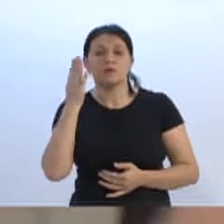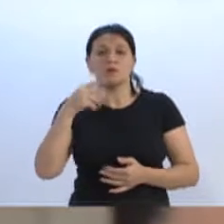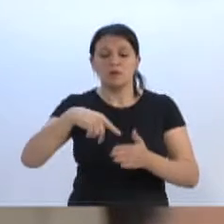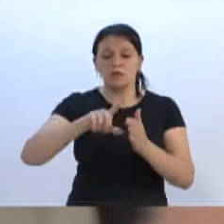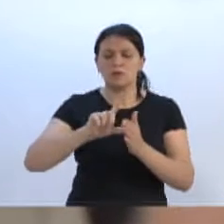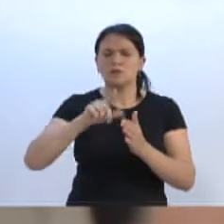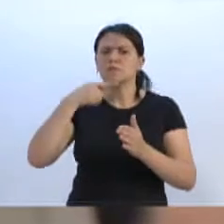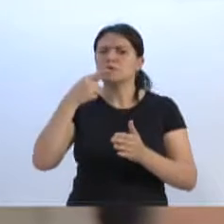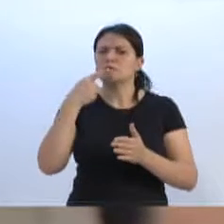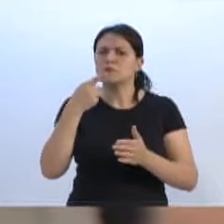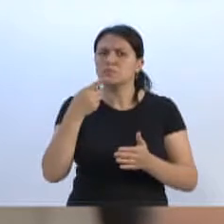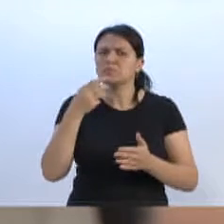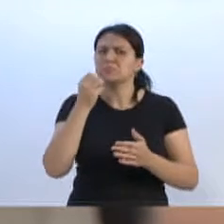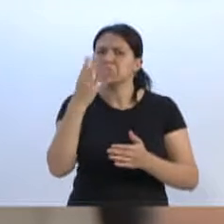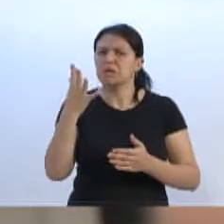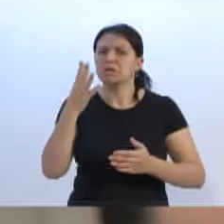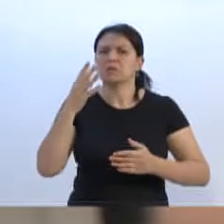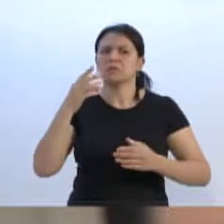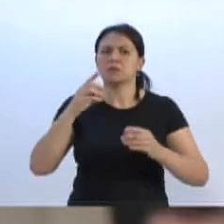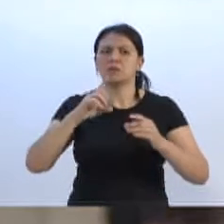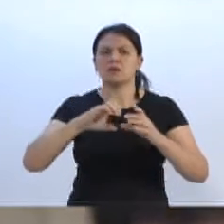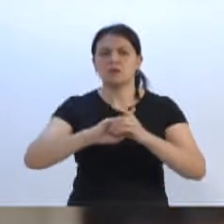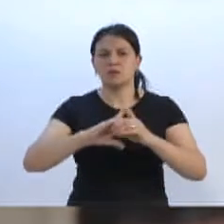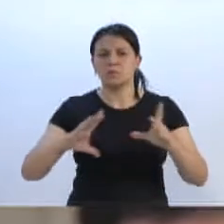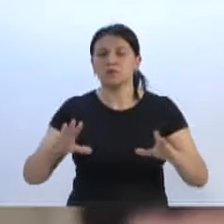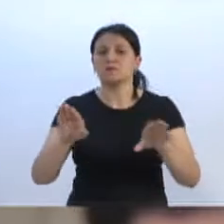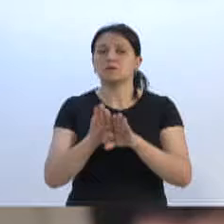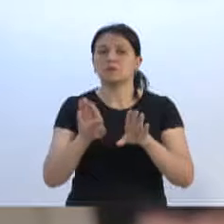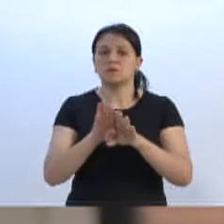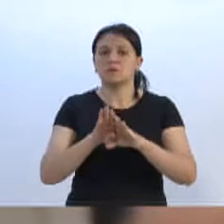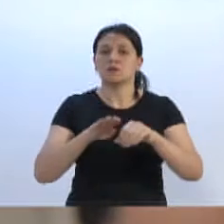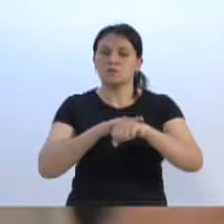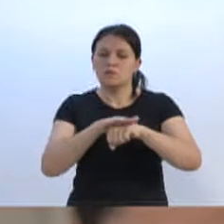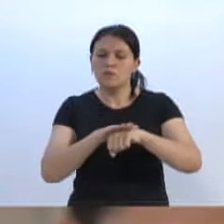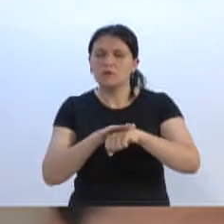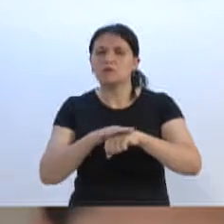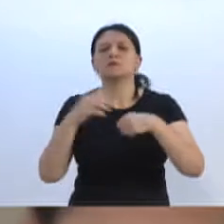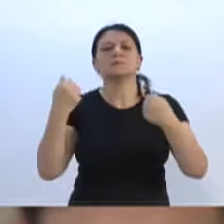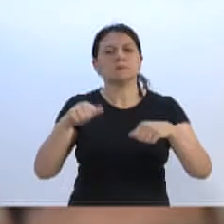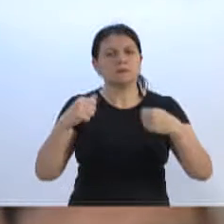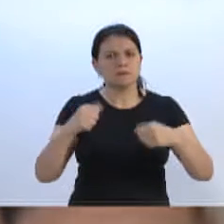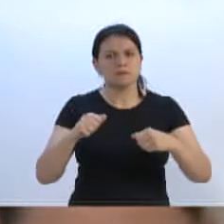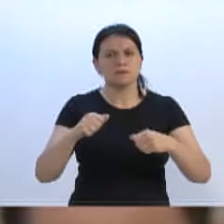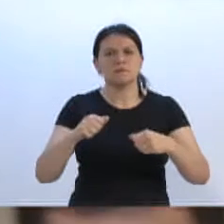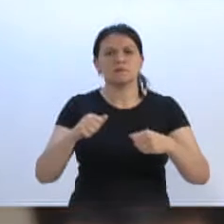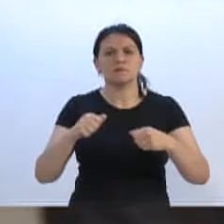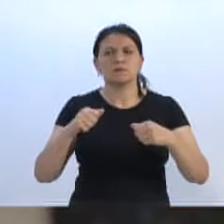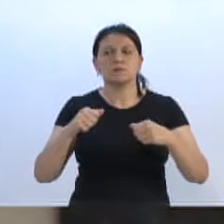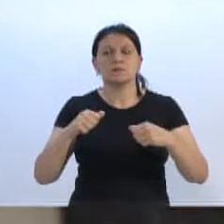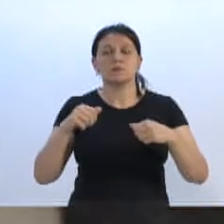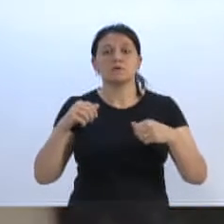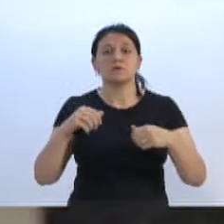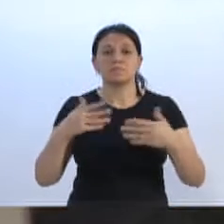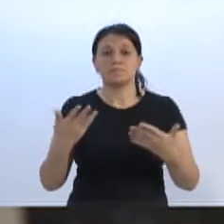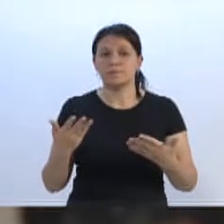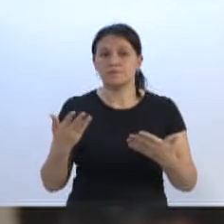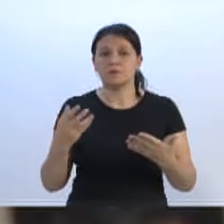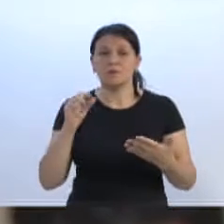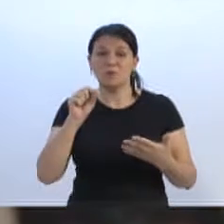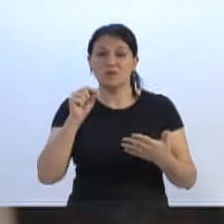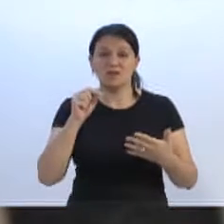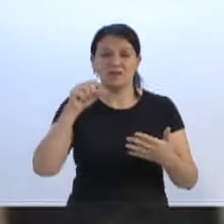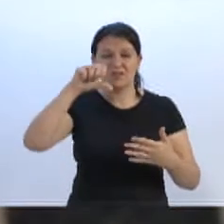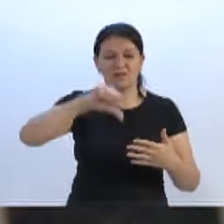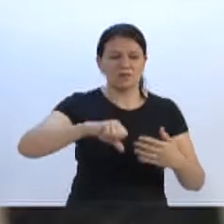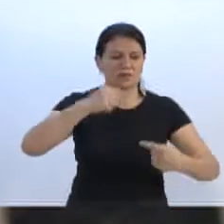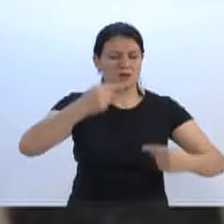debate, faz bem à democracia. E isso é que nós temos que fazer. Quando há necessidade de fazer o embate, fazer o debate com relação ao que é ruim